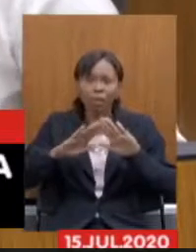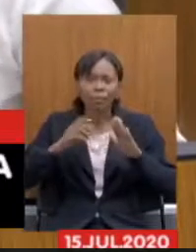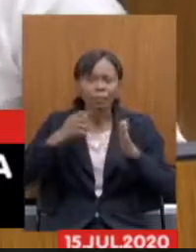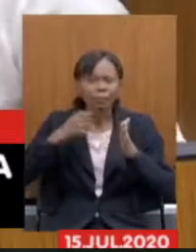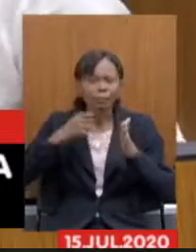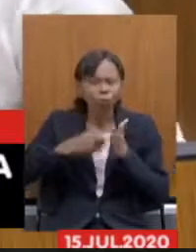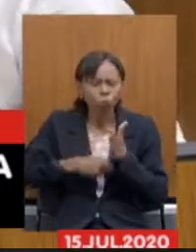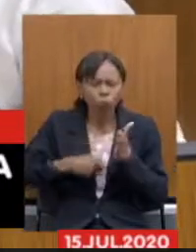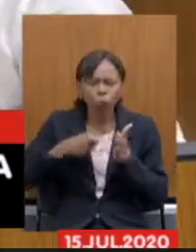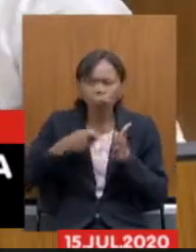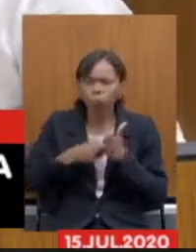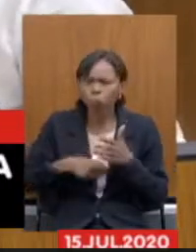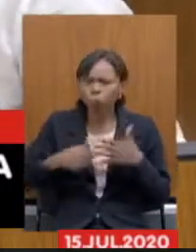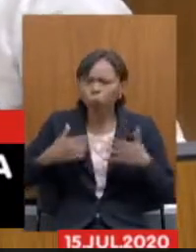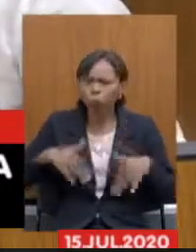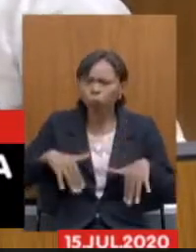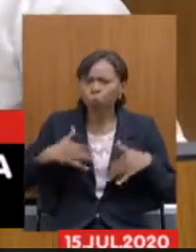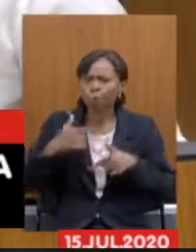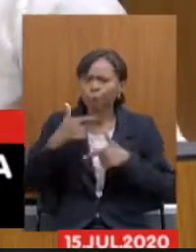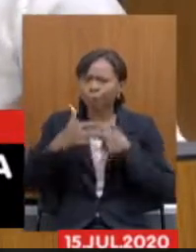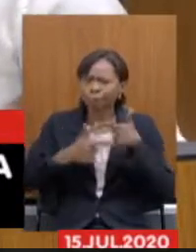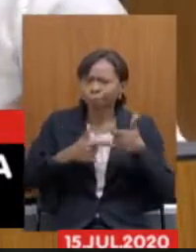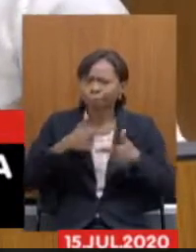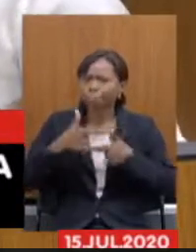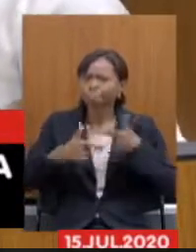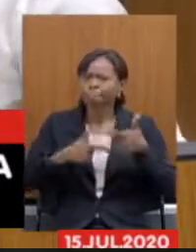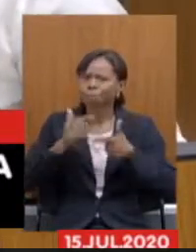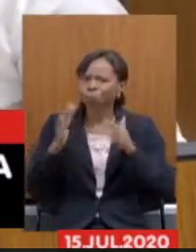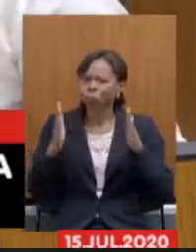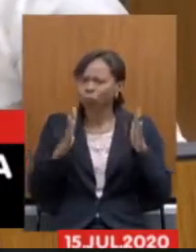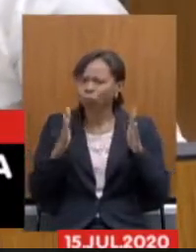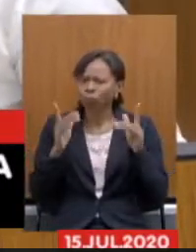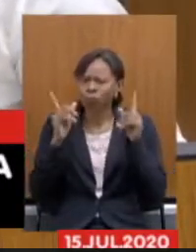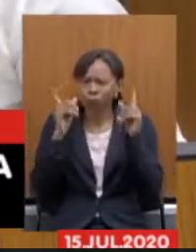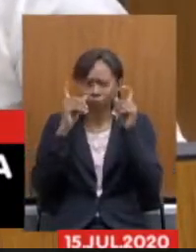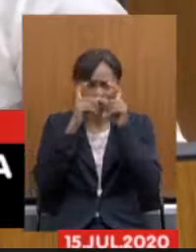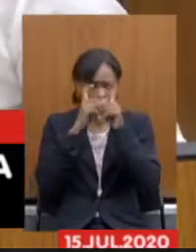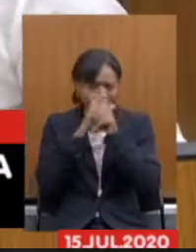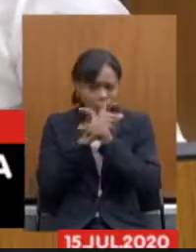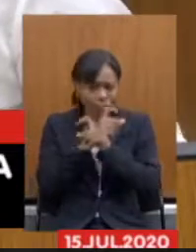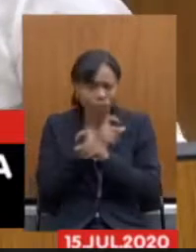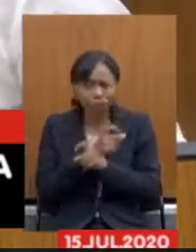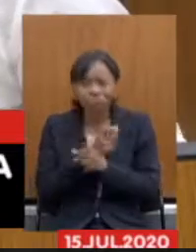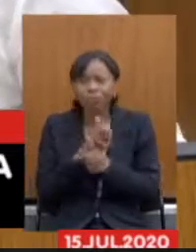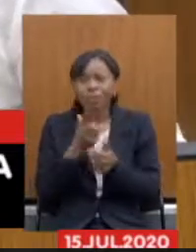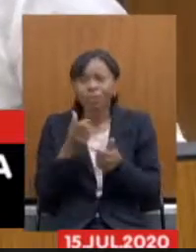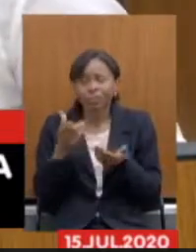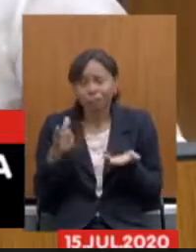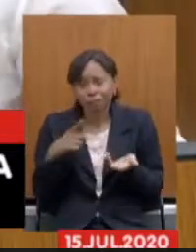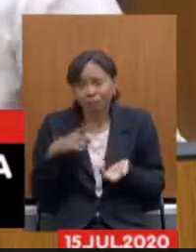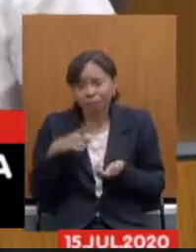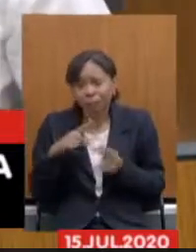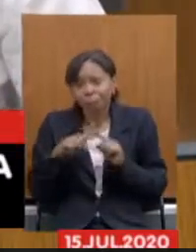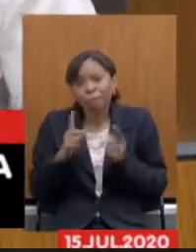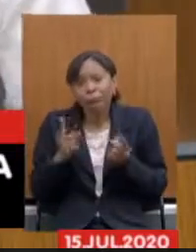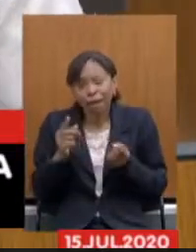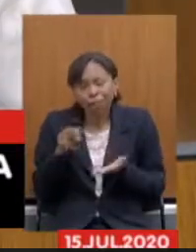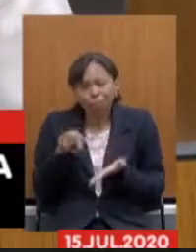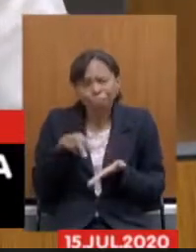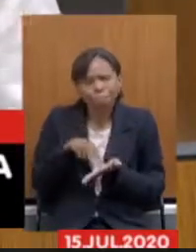realizar nosso trabalho enfrentando o momento difícil que estamos enfrentando na casa mas estão aqui né